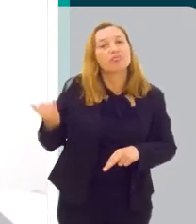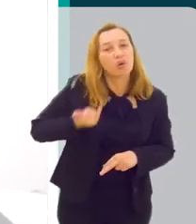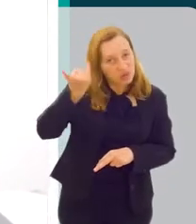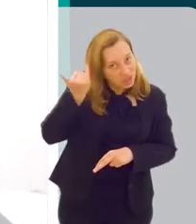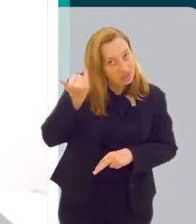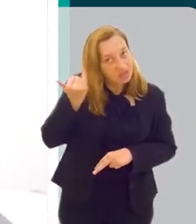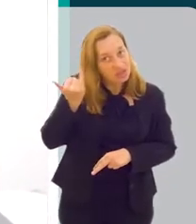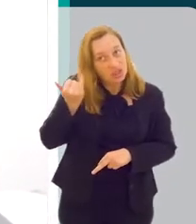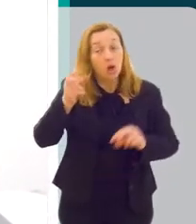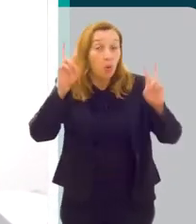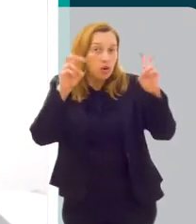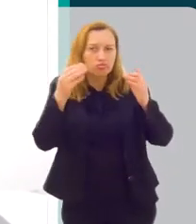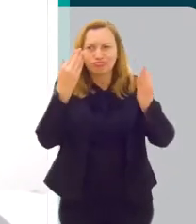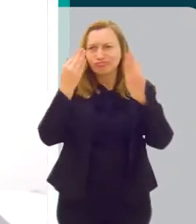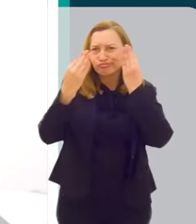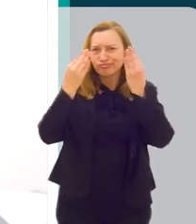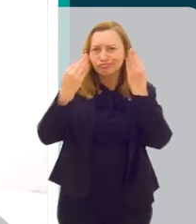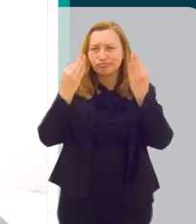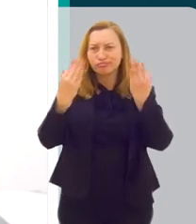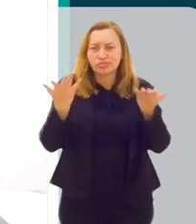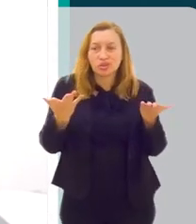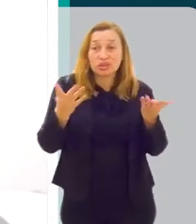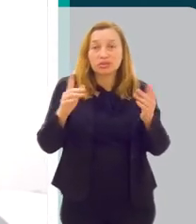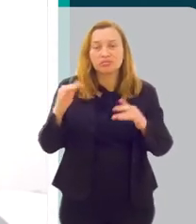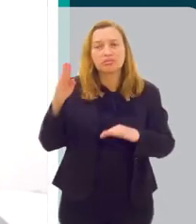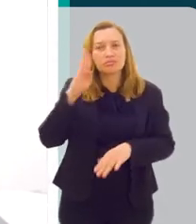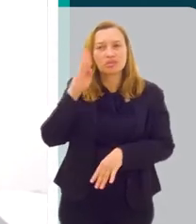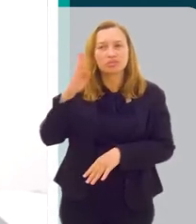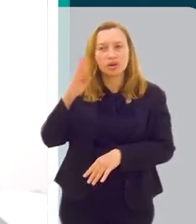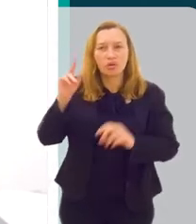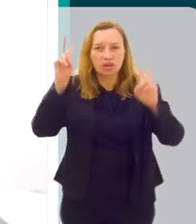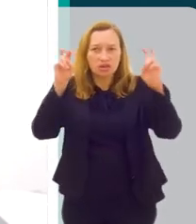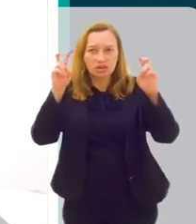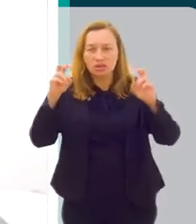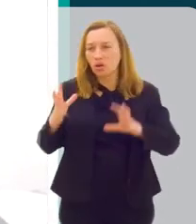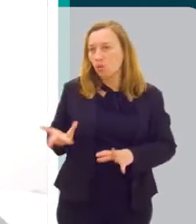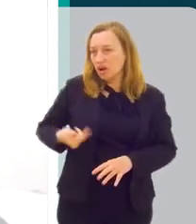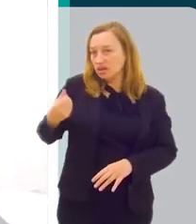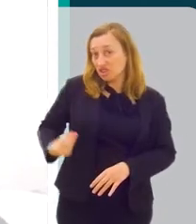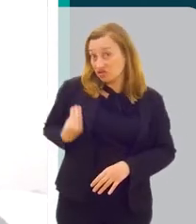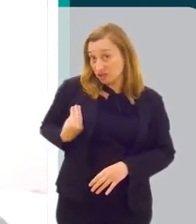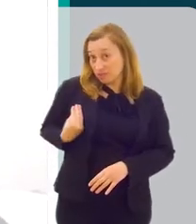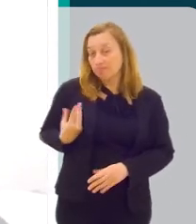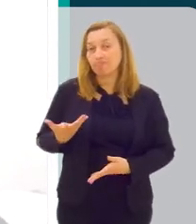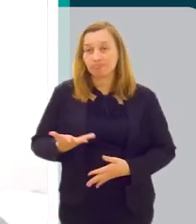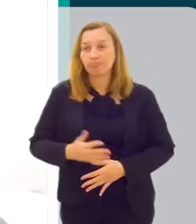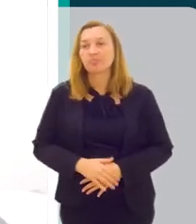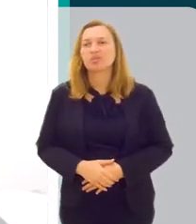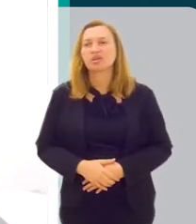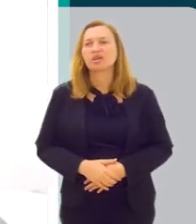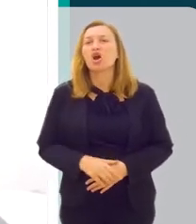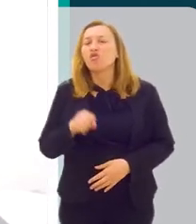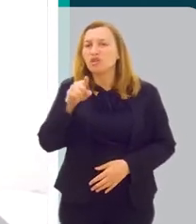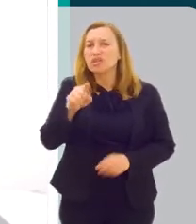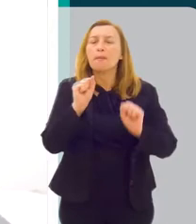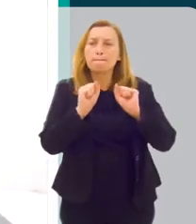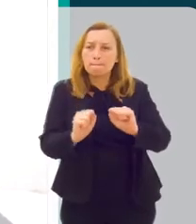Por isso que é importante, né? A questão psicológica é um fator importante para a nossa qualidade de vida.